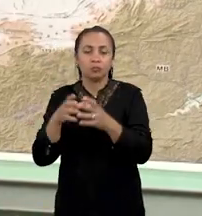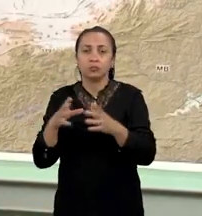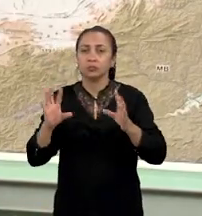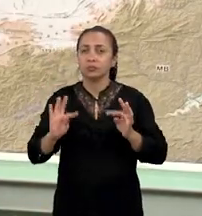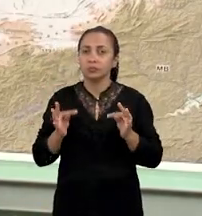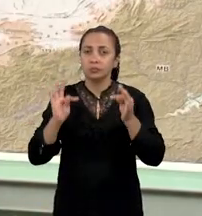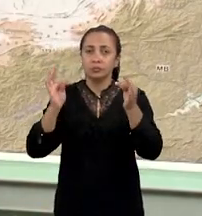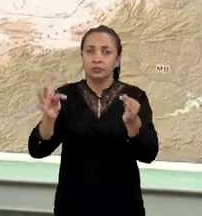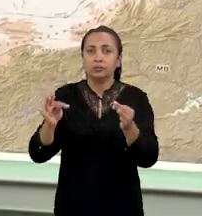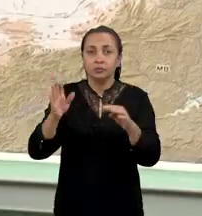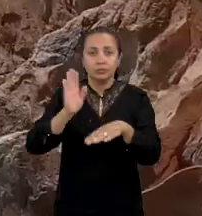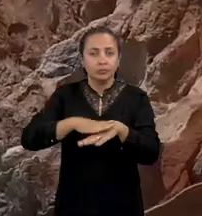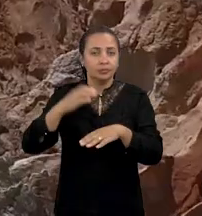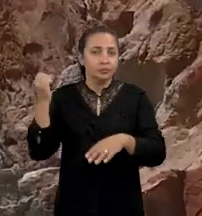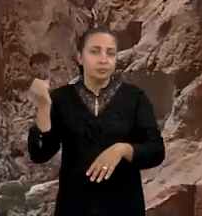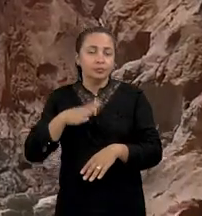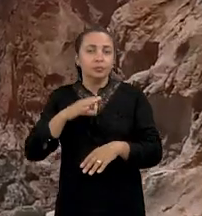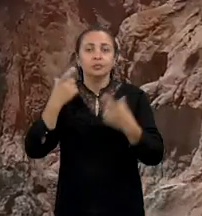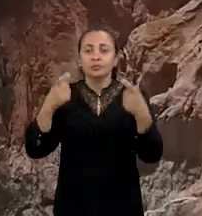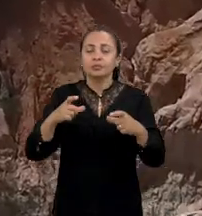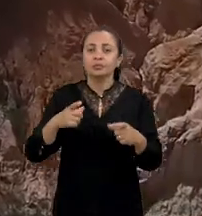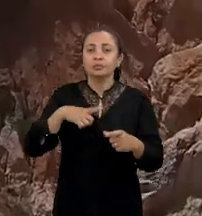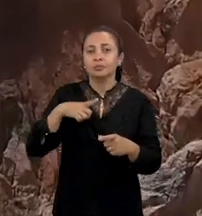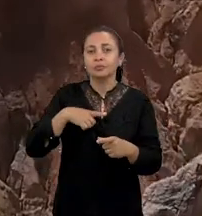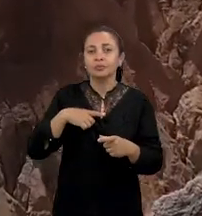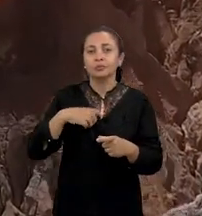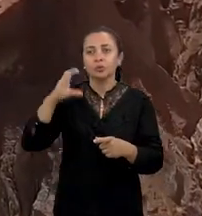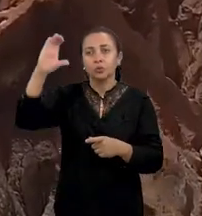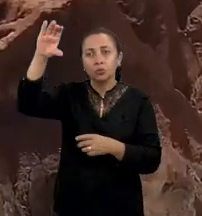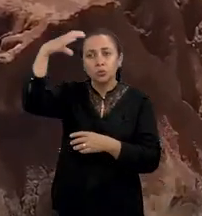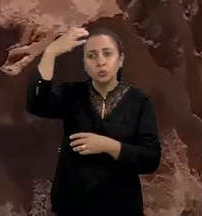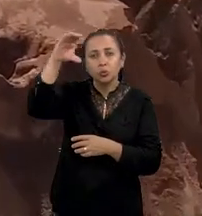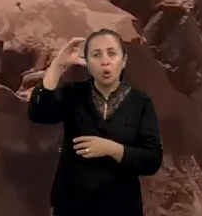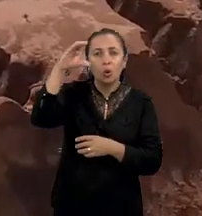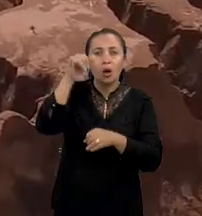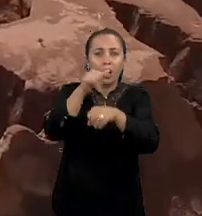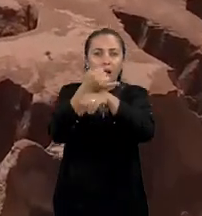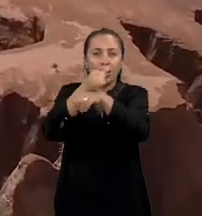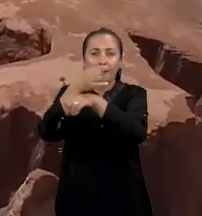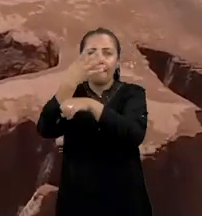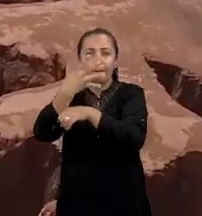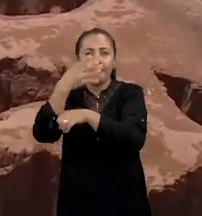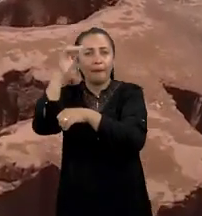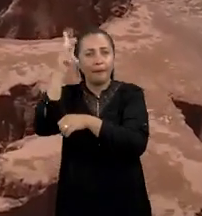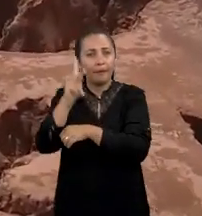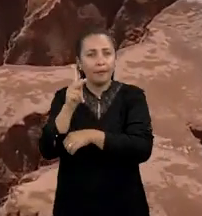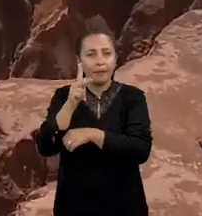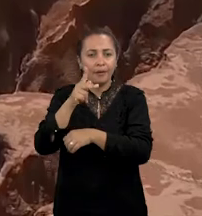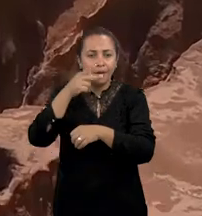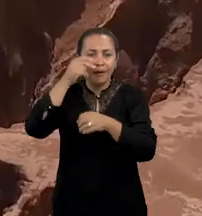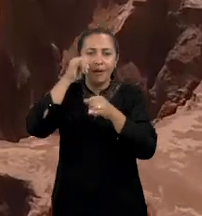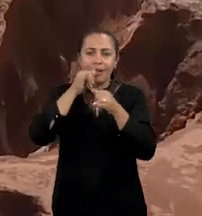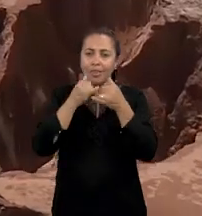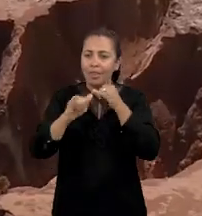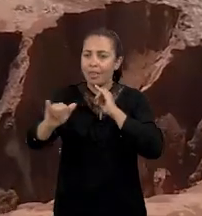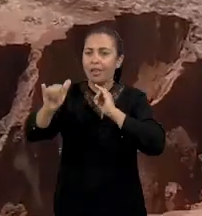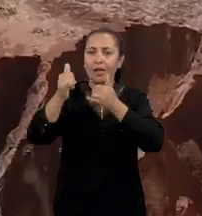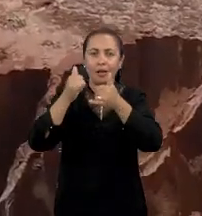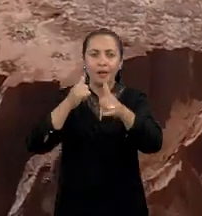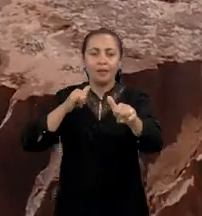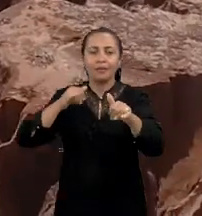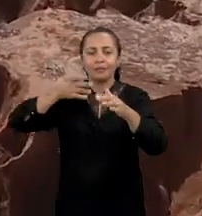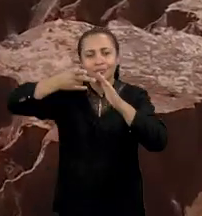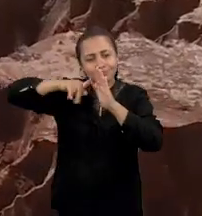tecnológico mais moderno, onde inclui drones com câmera 4K, escaneamento laser, radar de